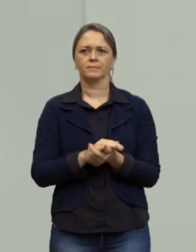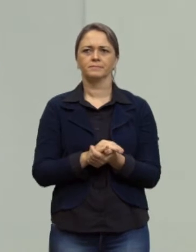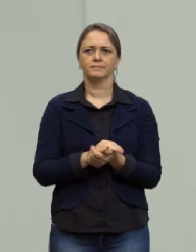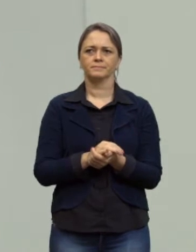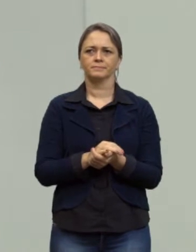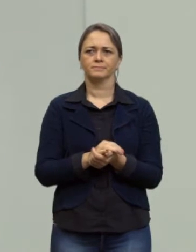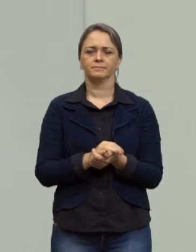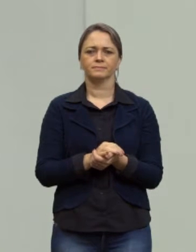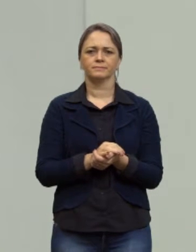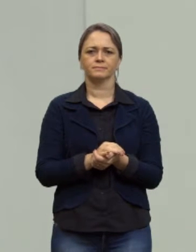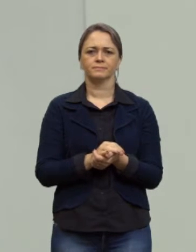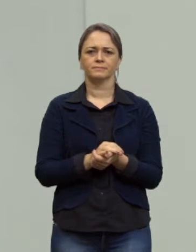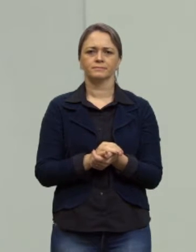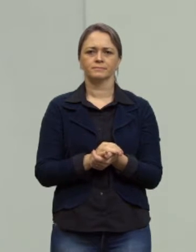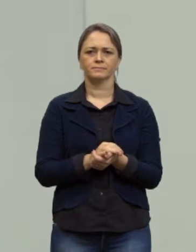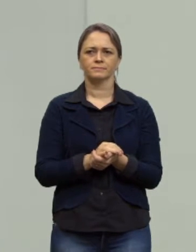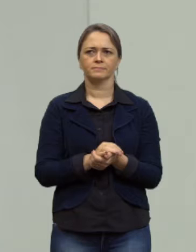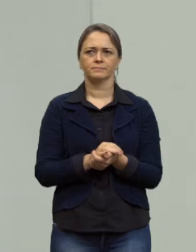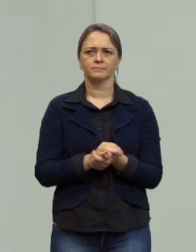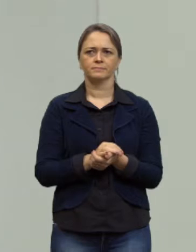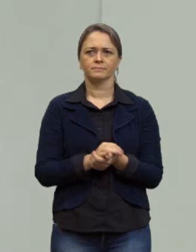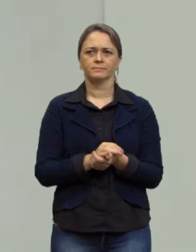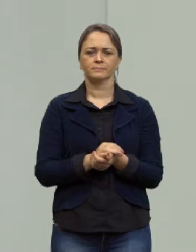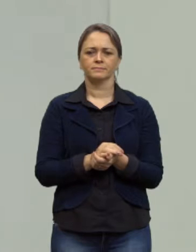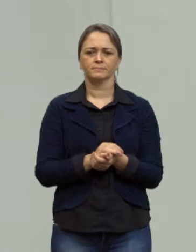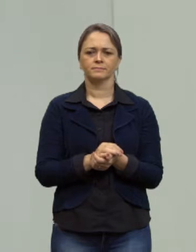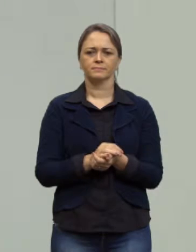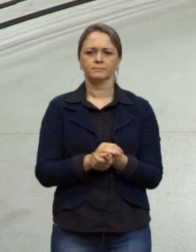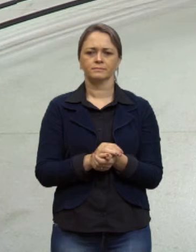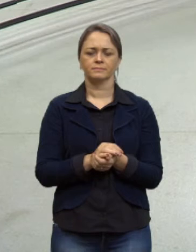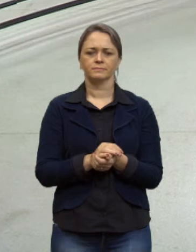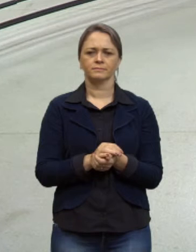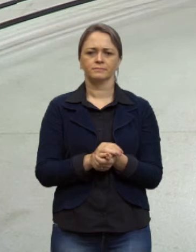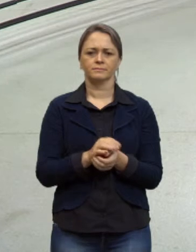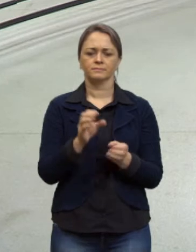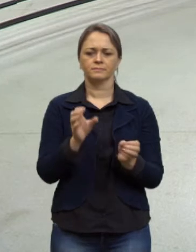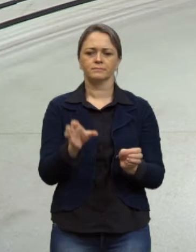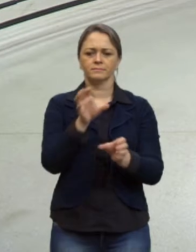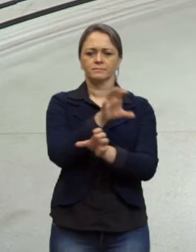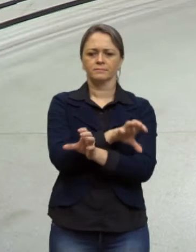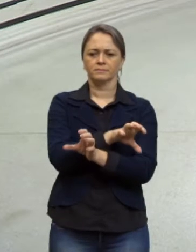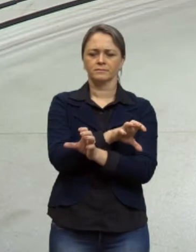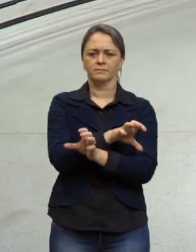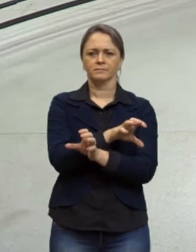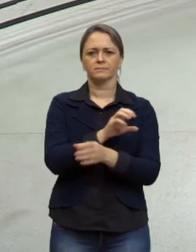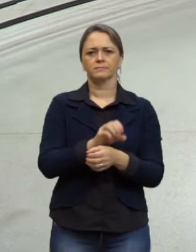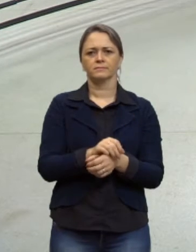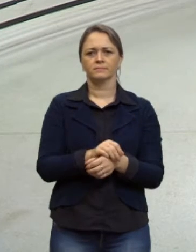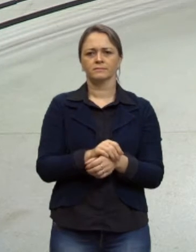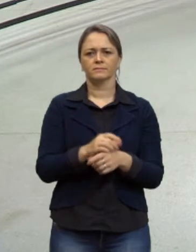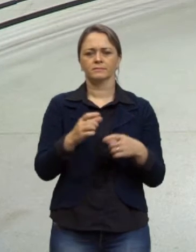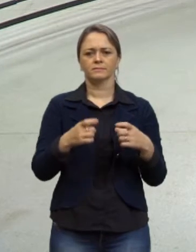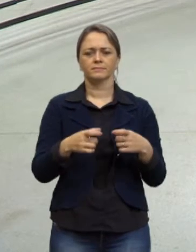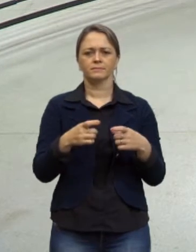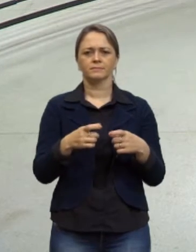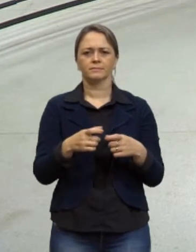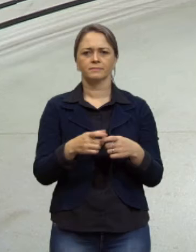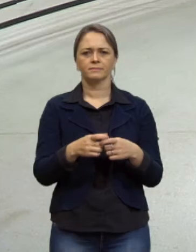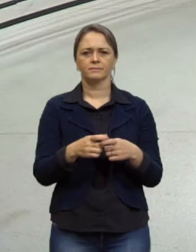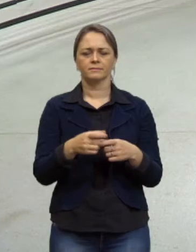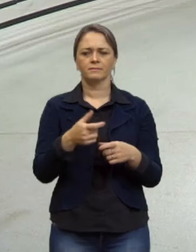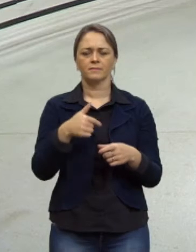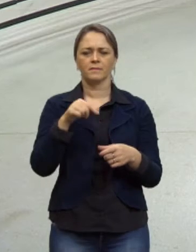certo? Vamos trocar eles de lugar mas trocar eles de lugar só para nós deixarmos antes do sinal de igualdade